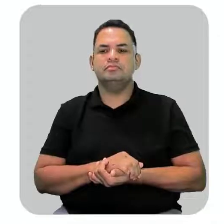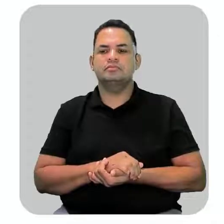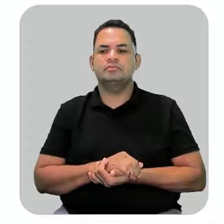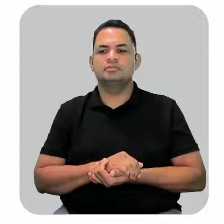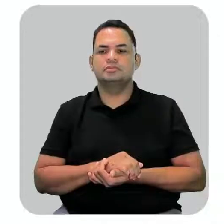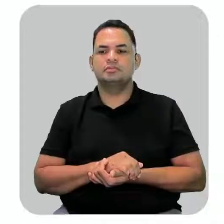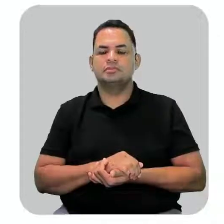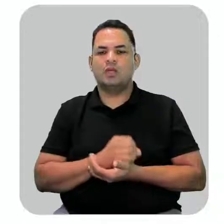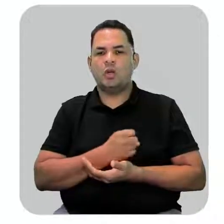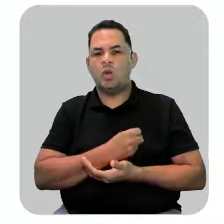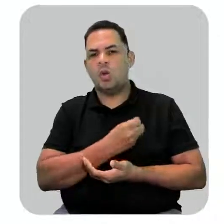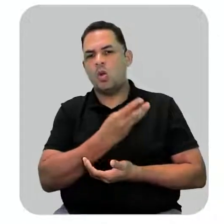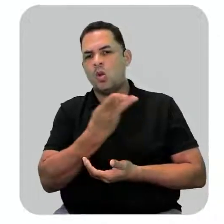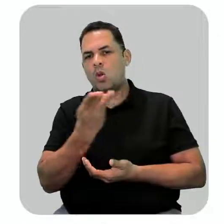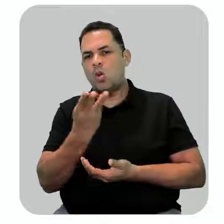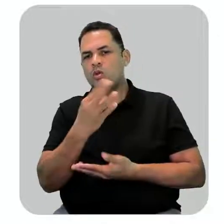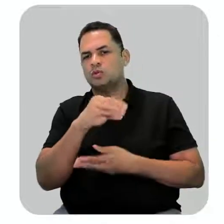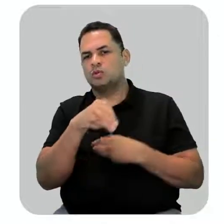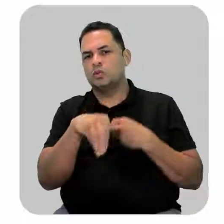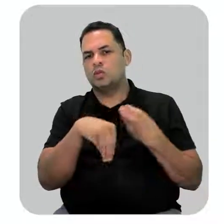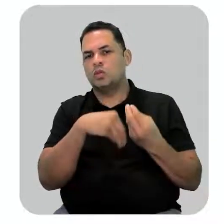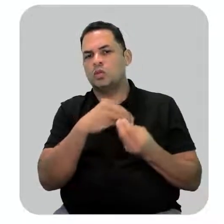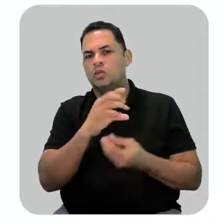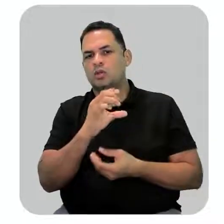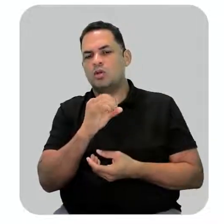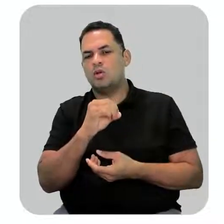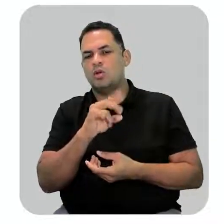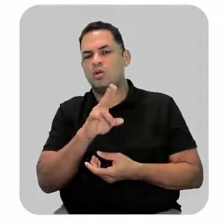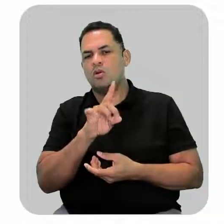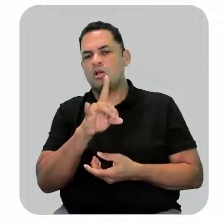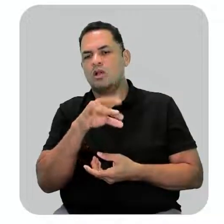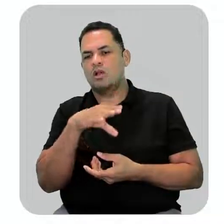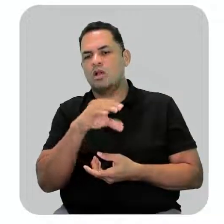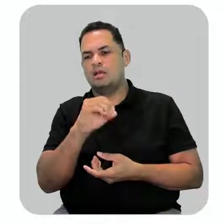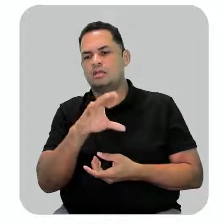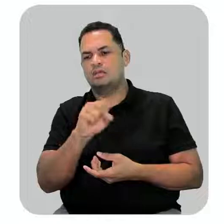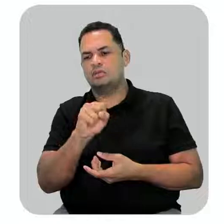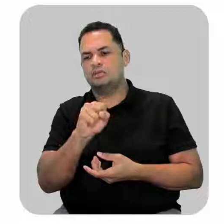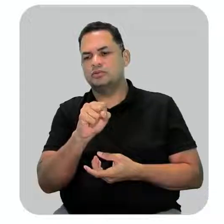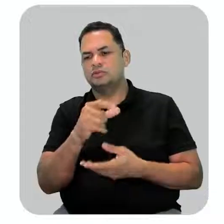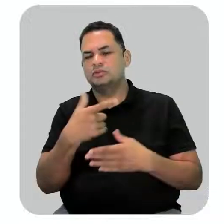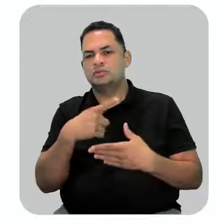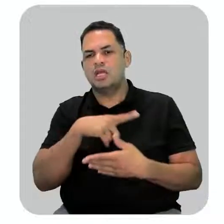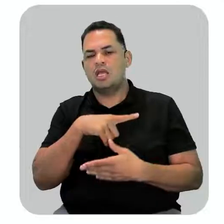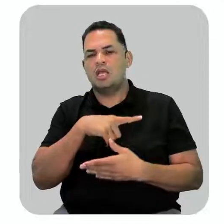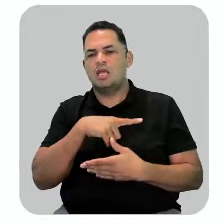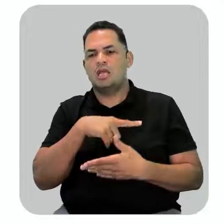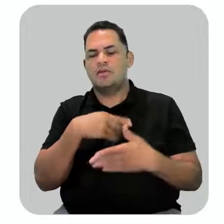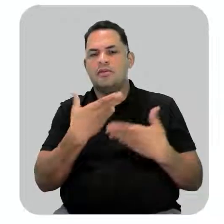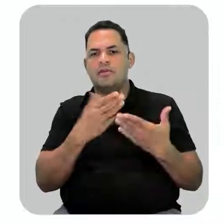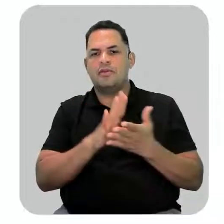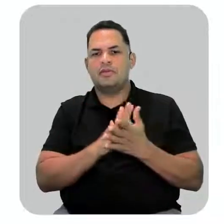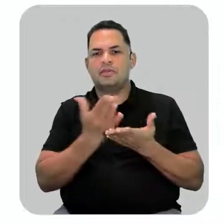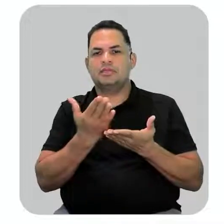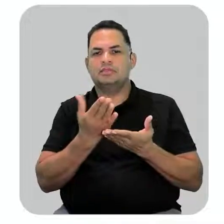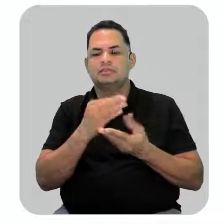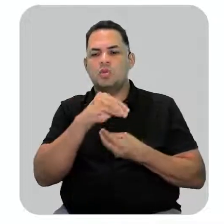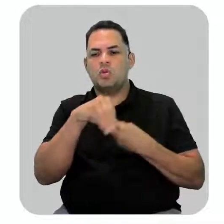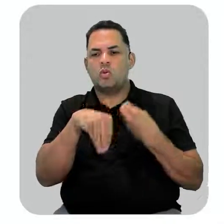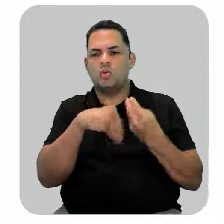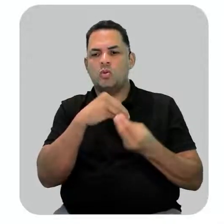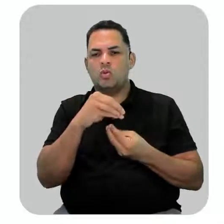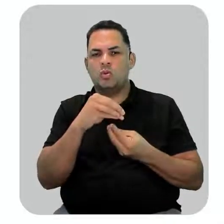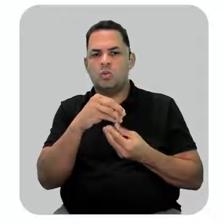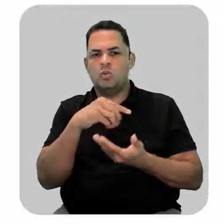quantos compostos orgânicos do grupo cetona existem e esse composto tem que apresentar